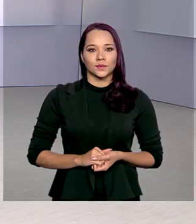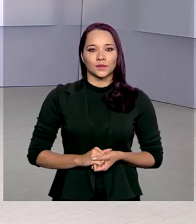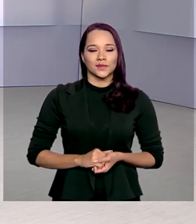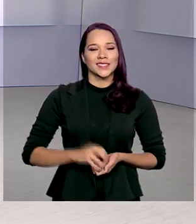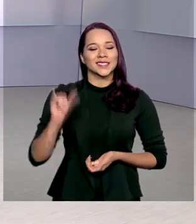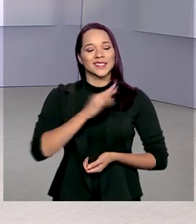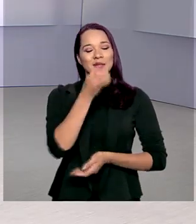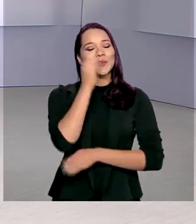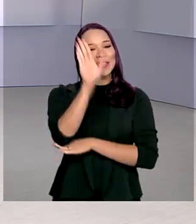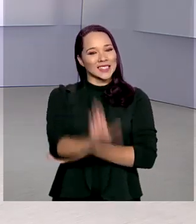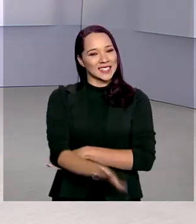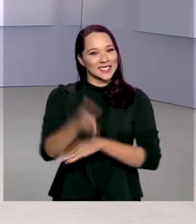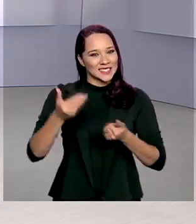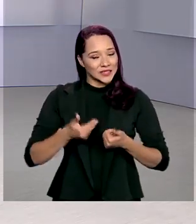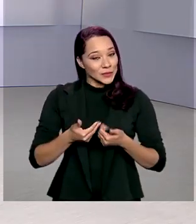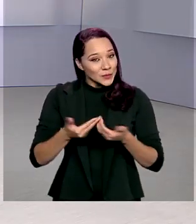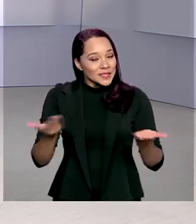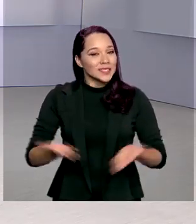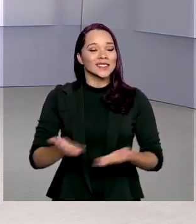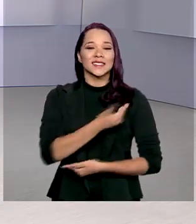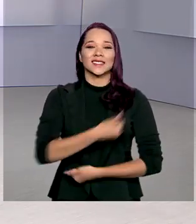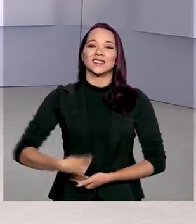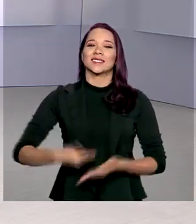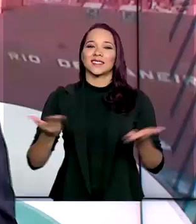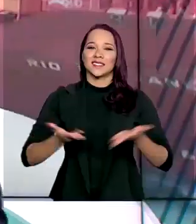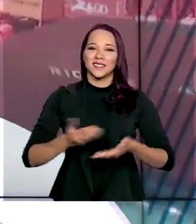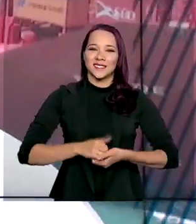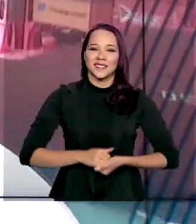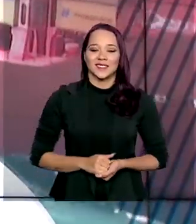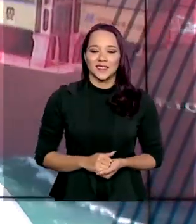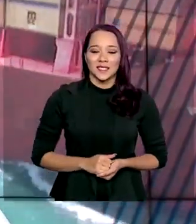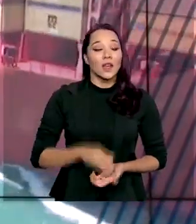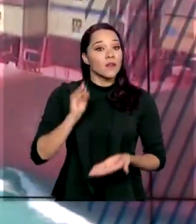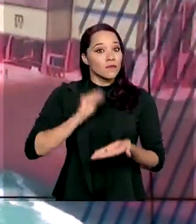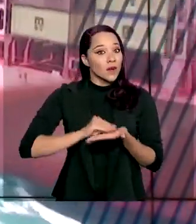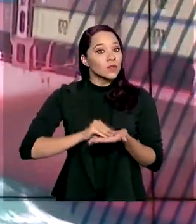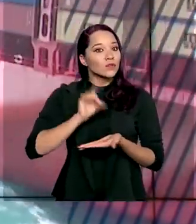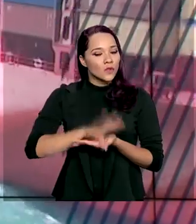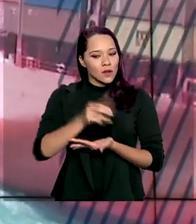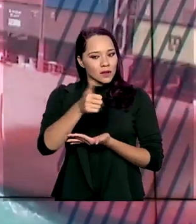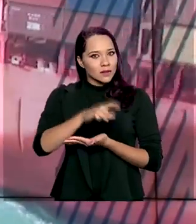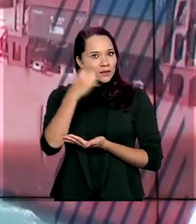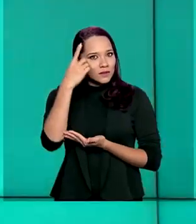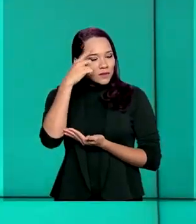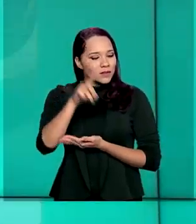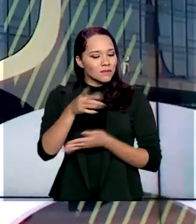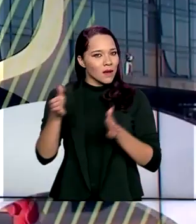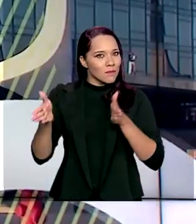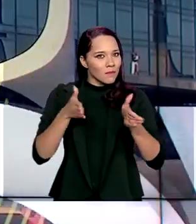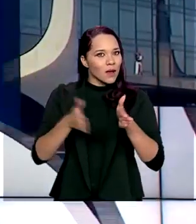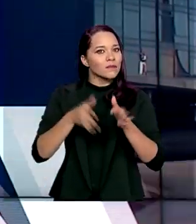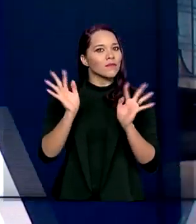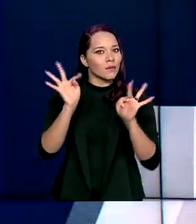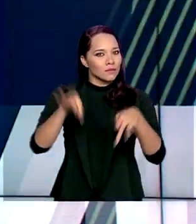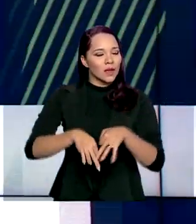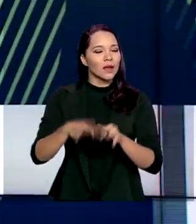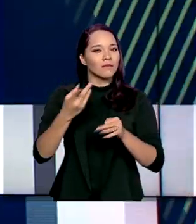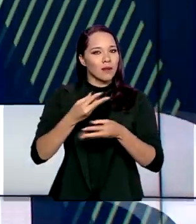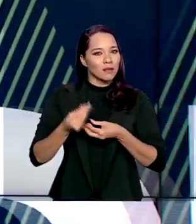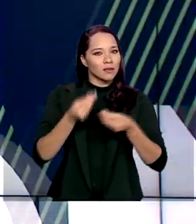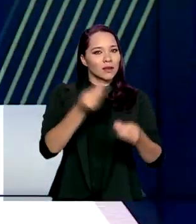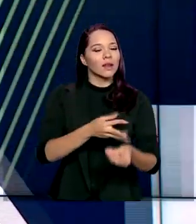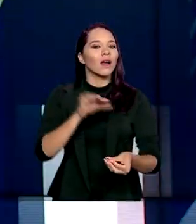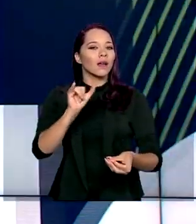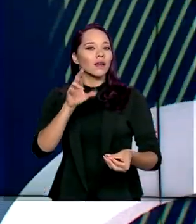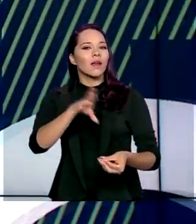Olá, boa tarde. Estamos de volta com o Governo Agora. Faltam 15 dias para o fim do prazo de entrega da Declaração de Imposto